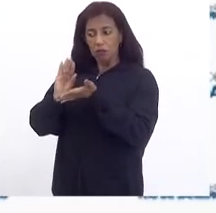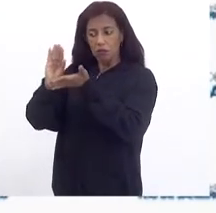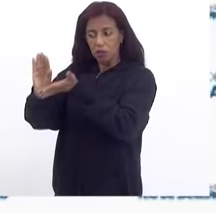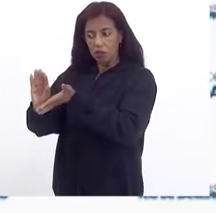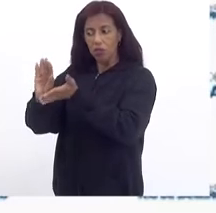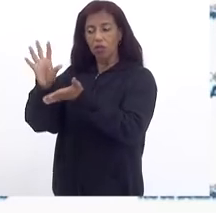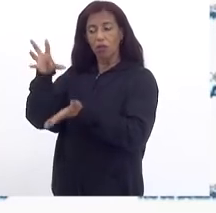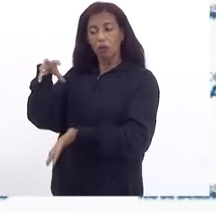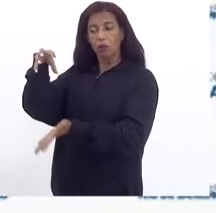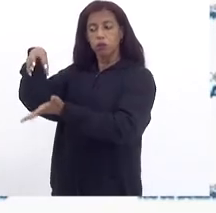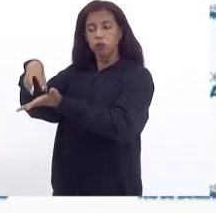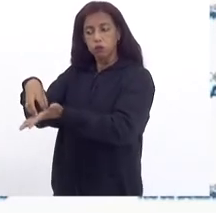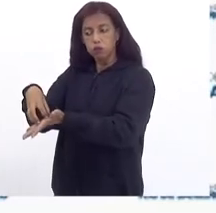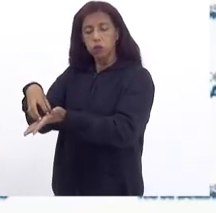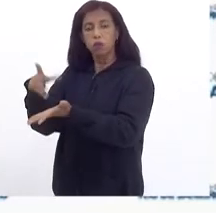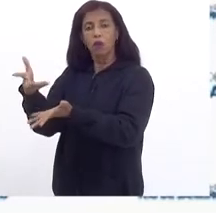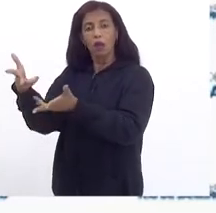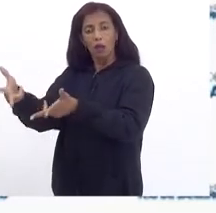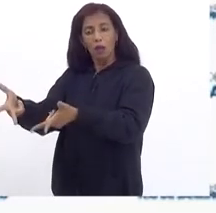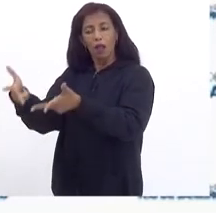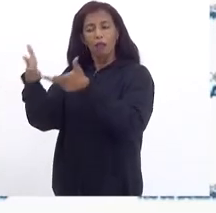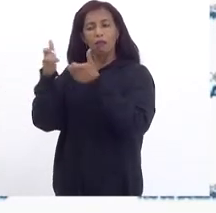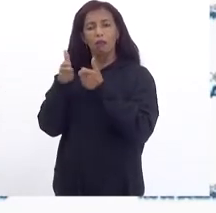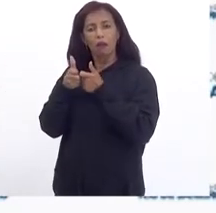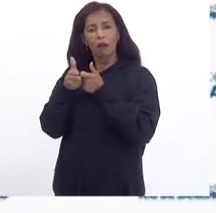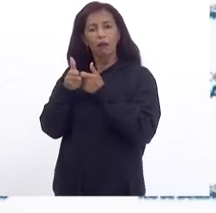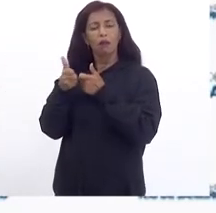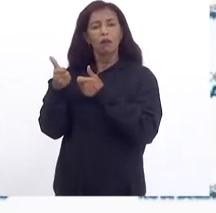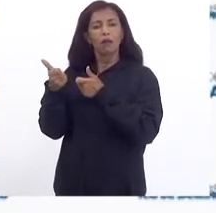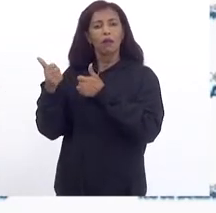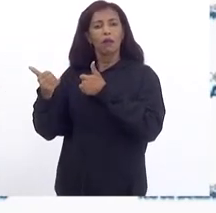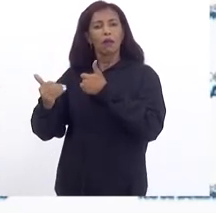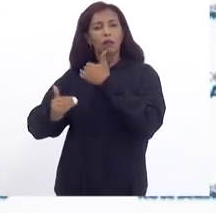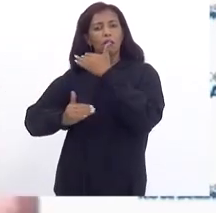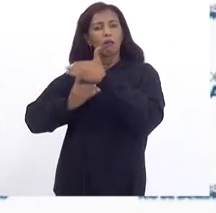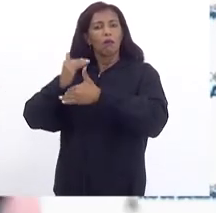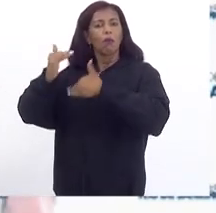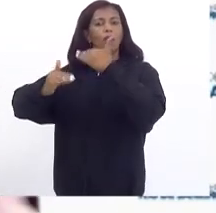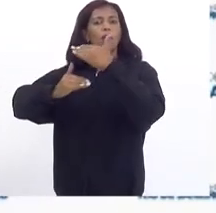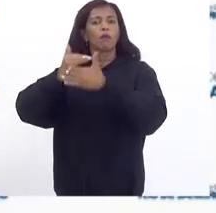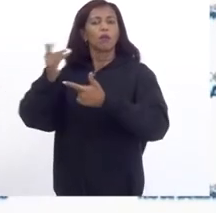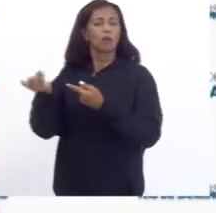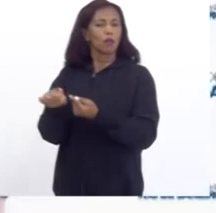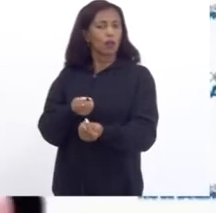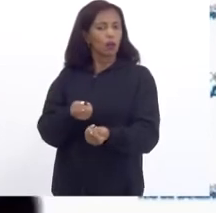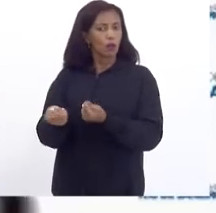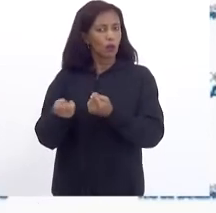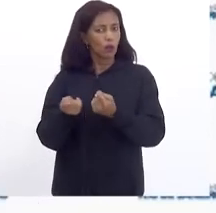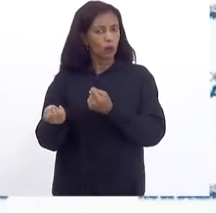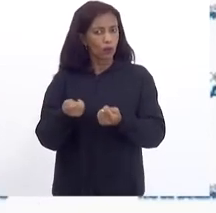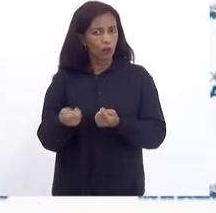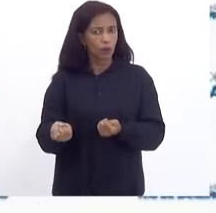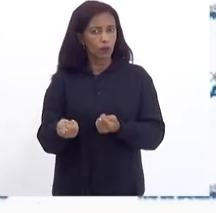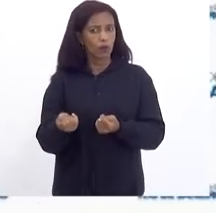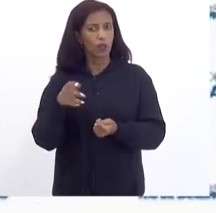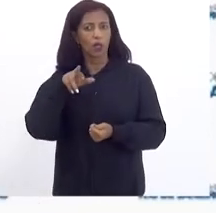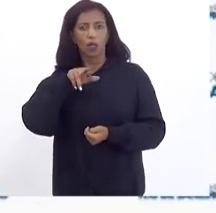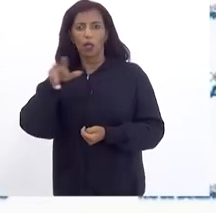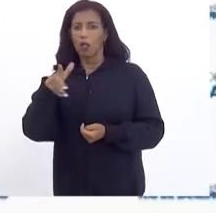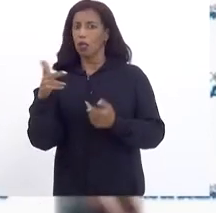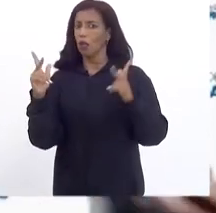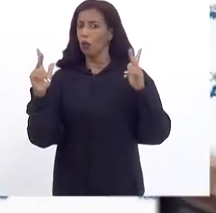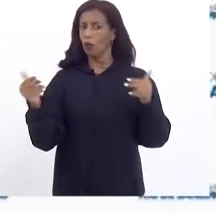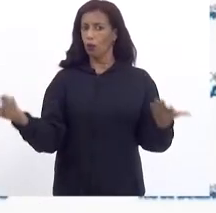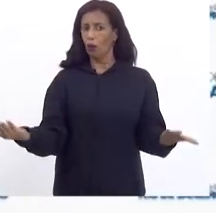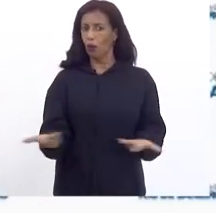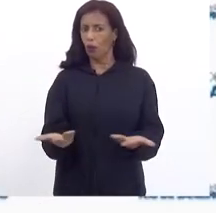Como forma De atrair E de projetar O crescimento Econômico A partir Desses segmentos E não do jeito Que é feito